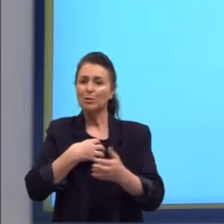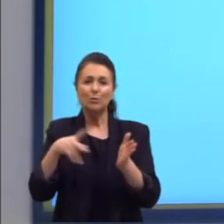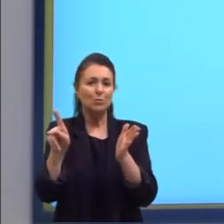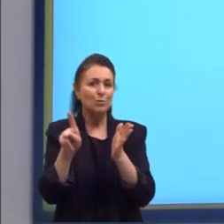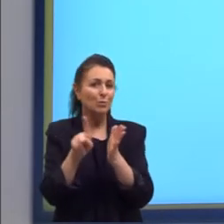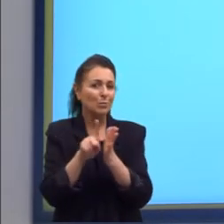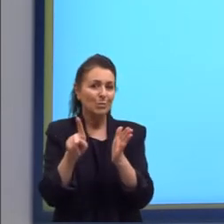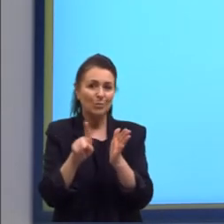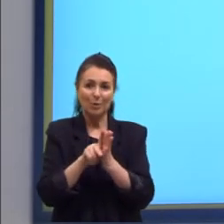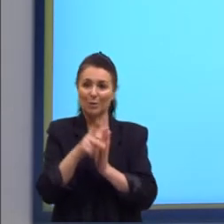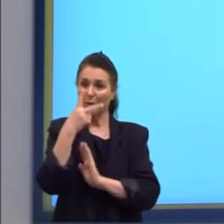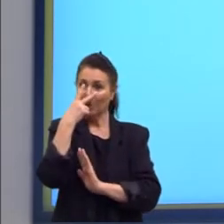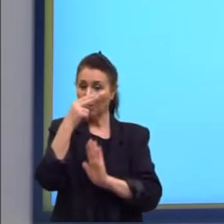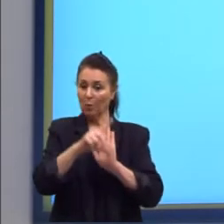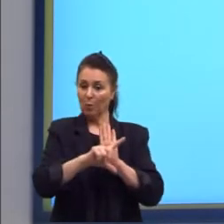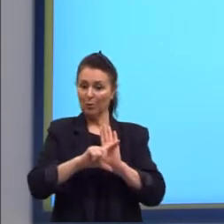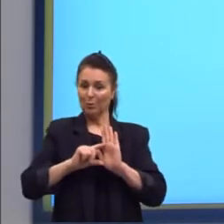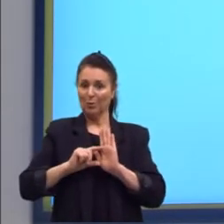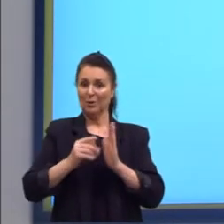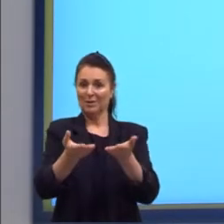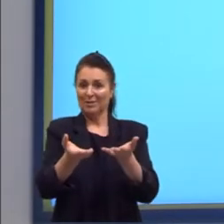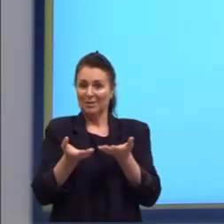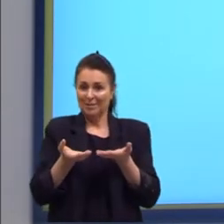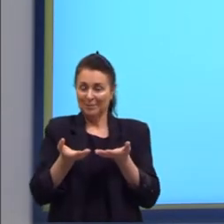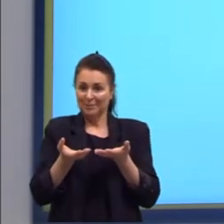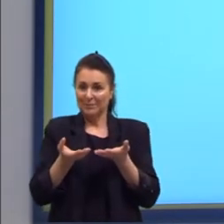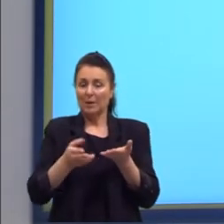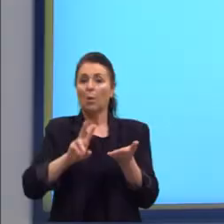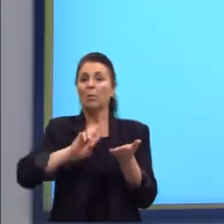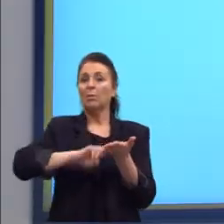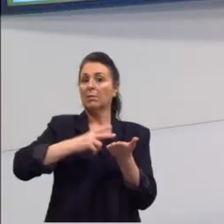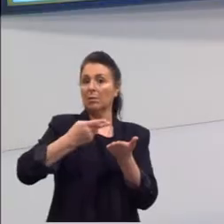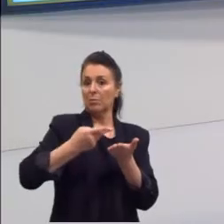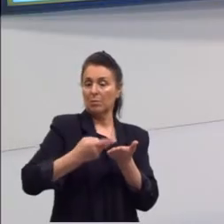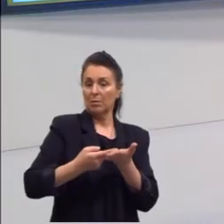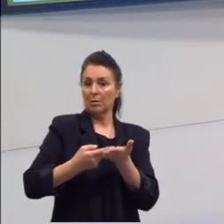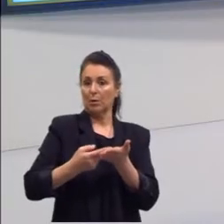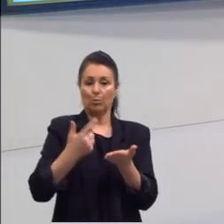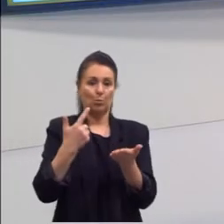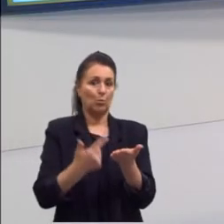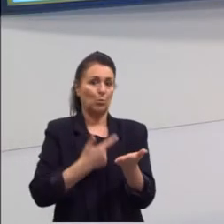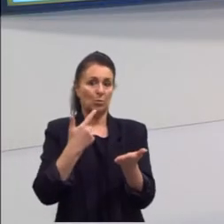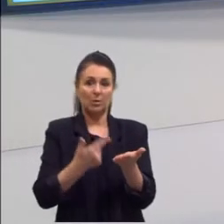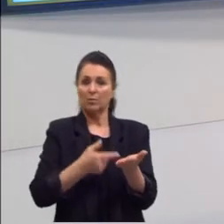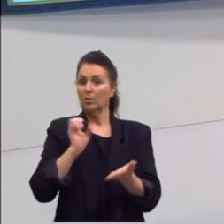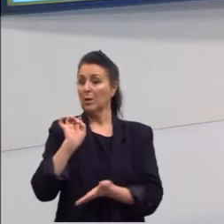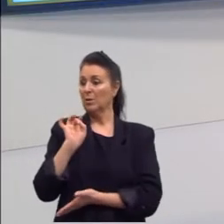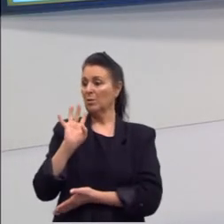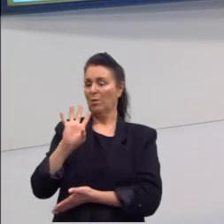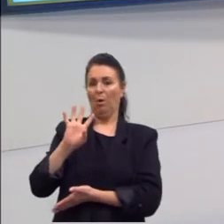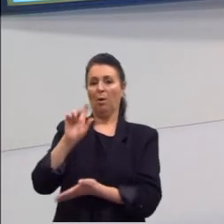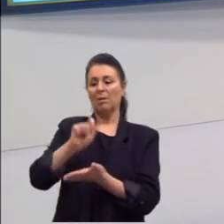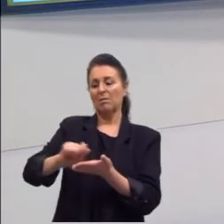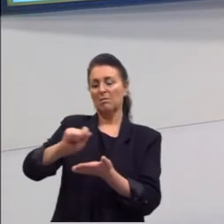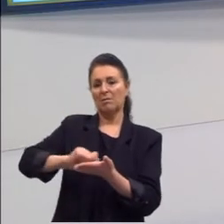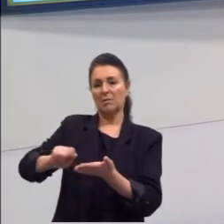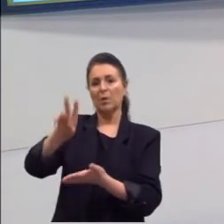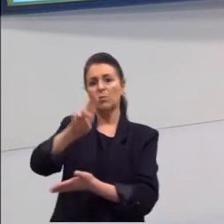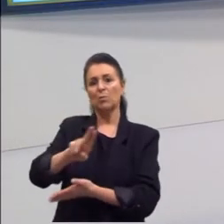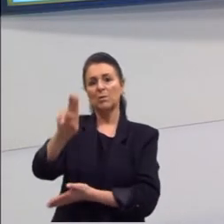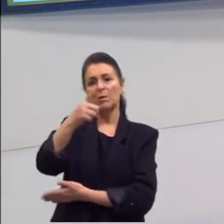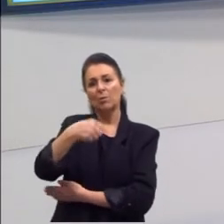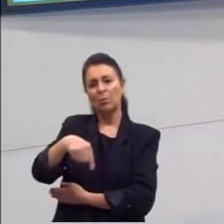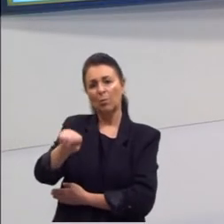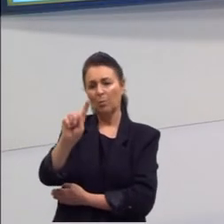pretendia o autor. E isso significa que traduzir uma obra não é apenas reescrevê-la em outro idioma.